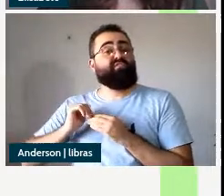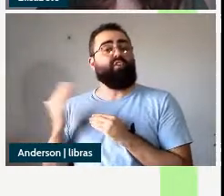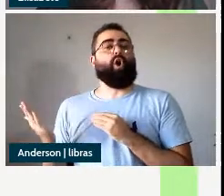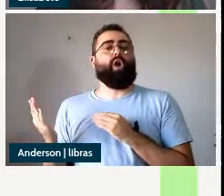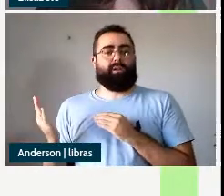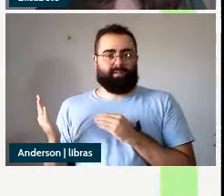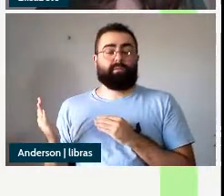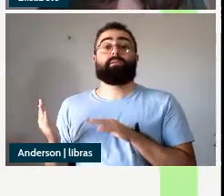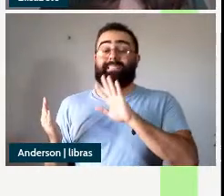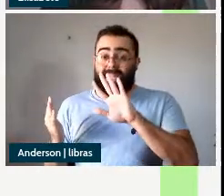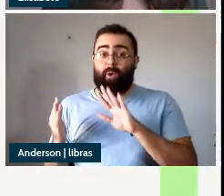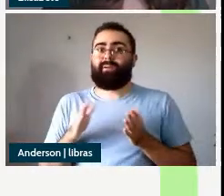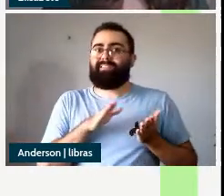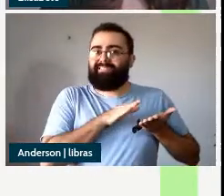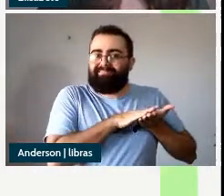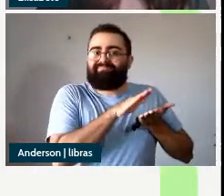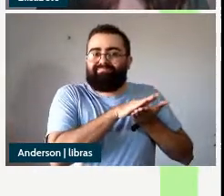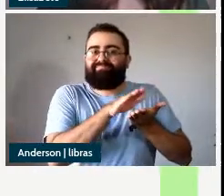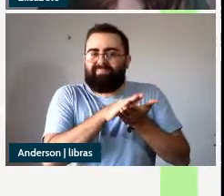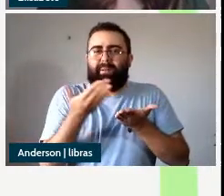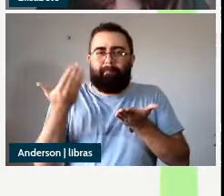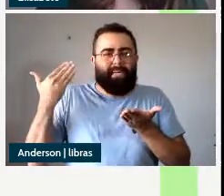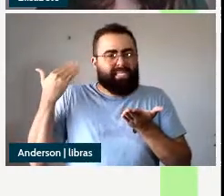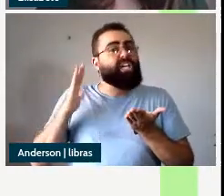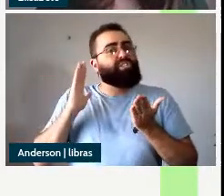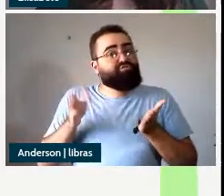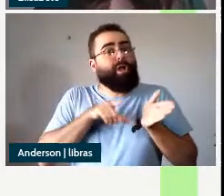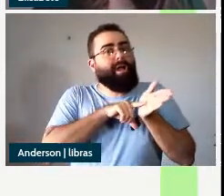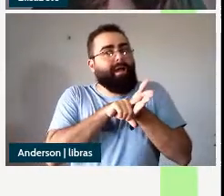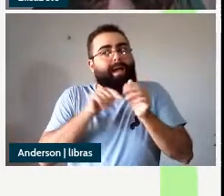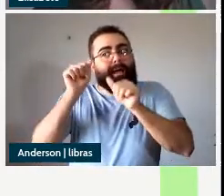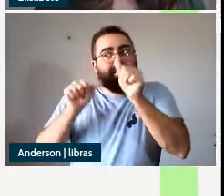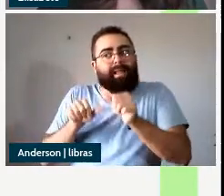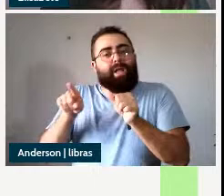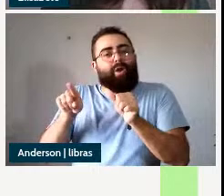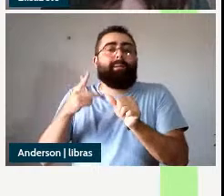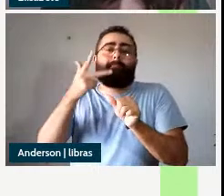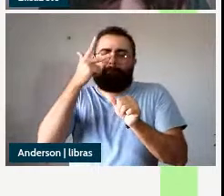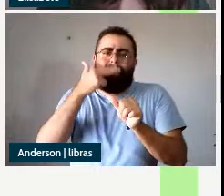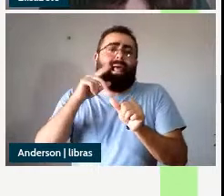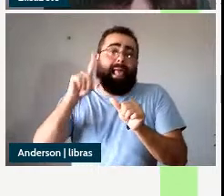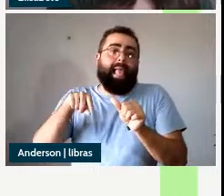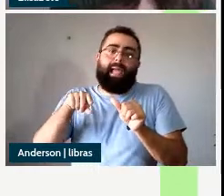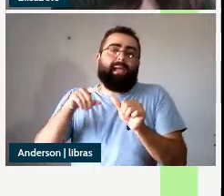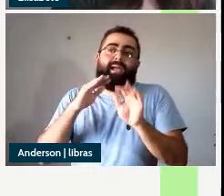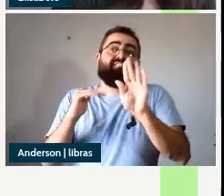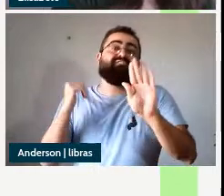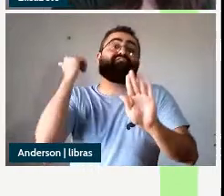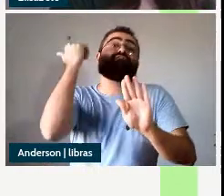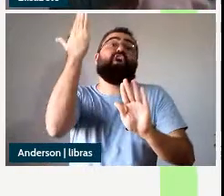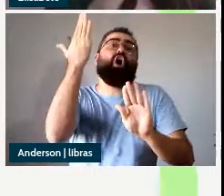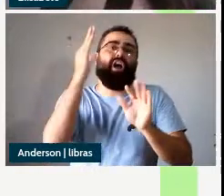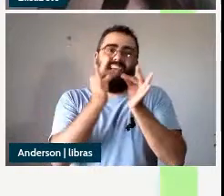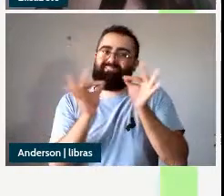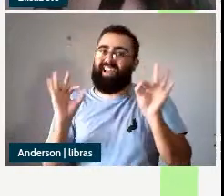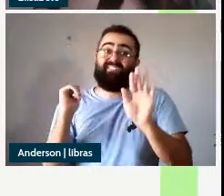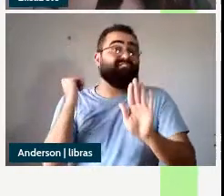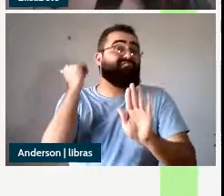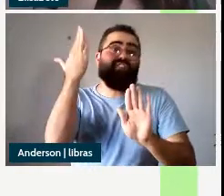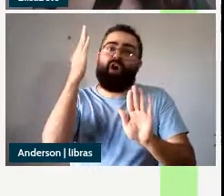na literatura para analisar para analisá-los como adjuntos já que eles não integram a grade argumental